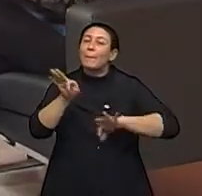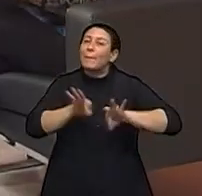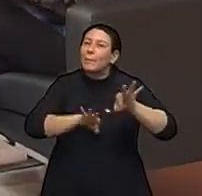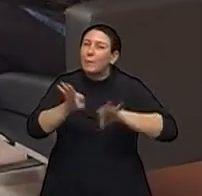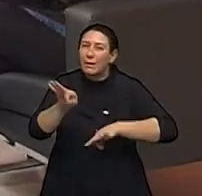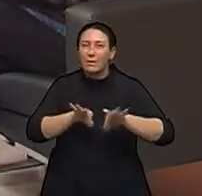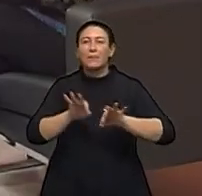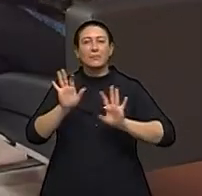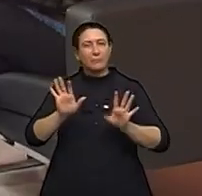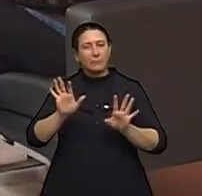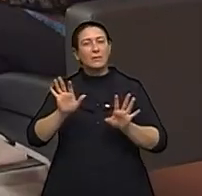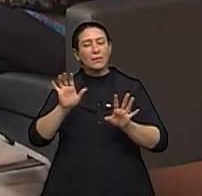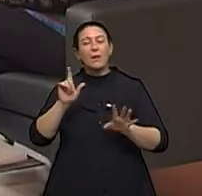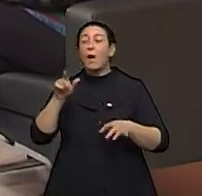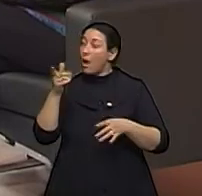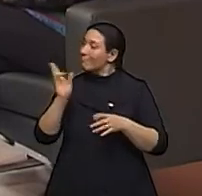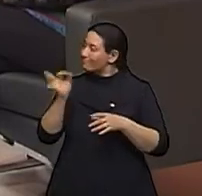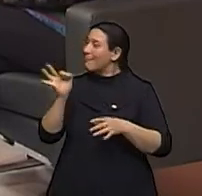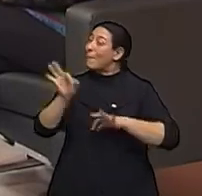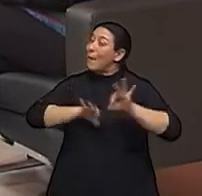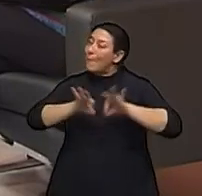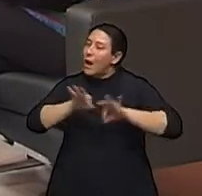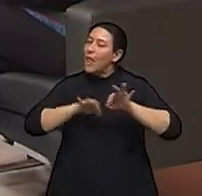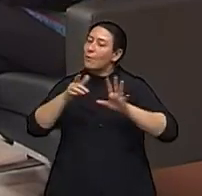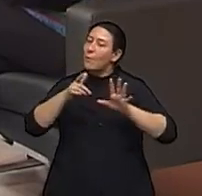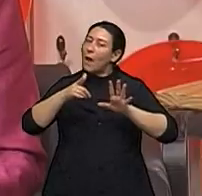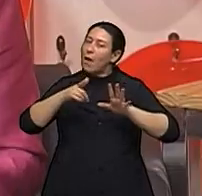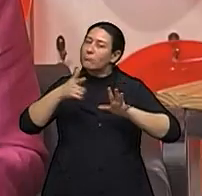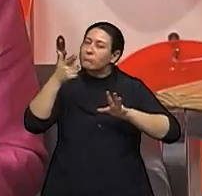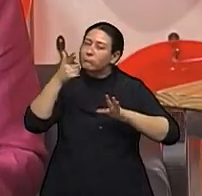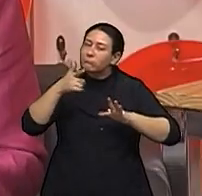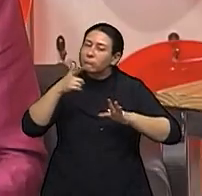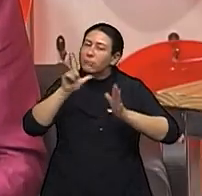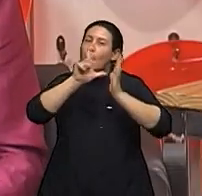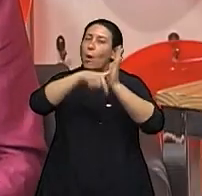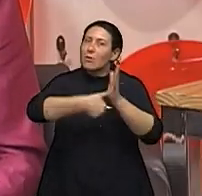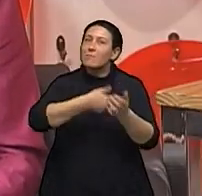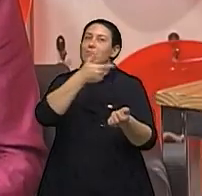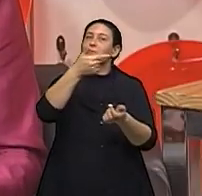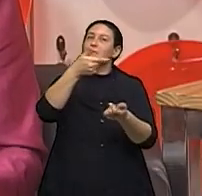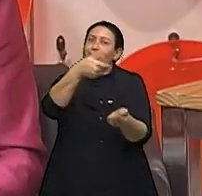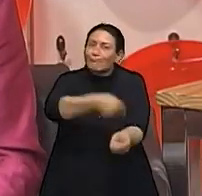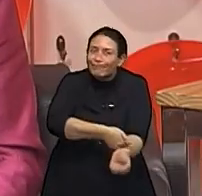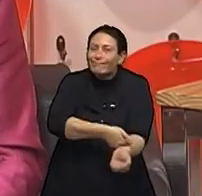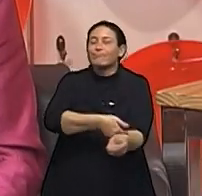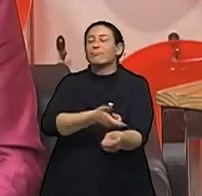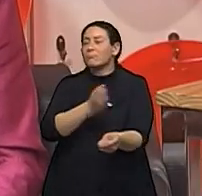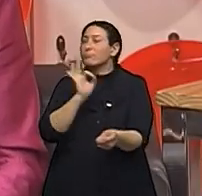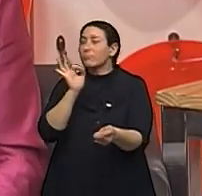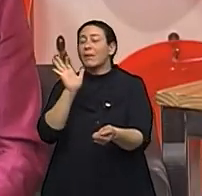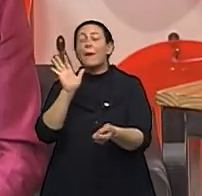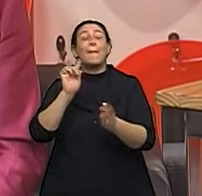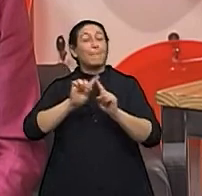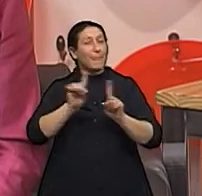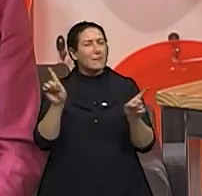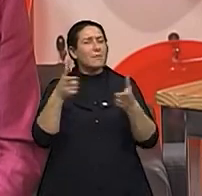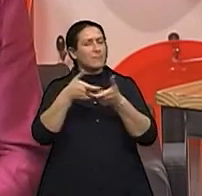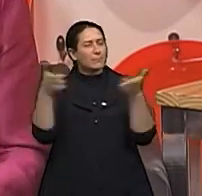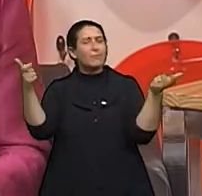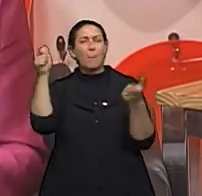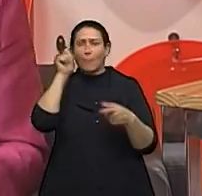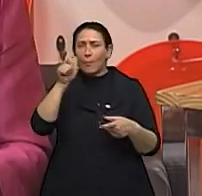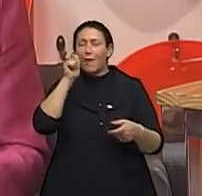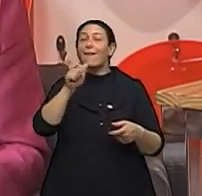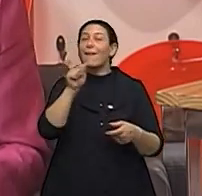Antes de não chamar isso, preparar o organismo para receber aquilo. Preparando. E eu acho que a perda do cabelo ainda, na